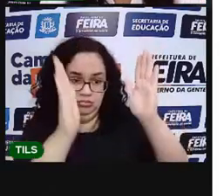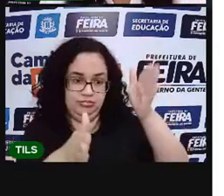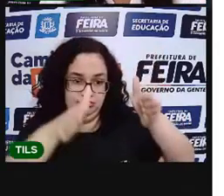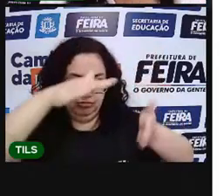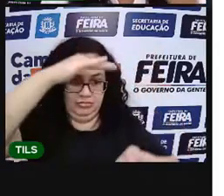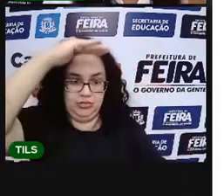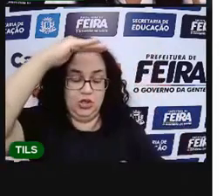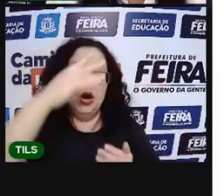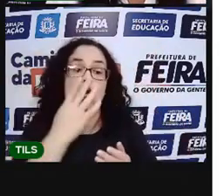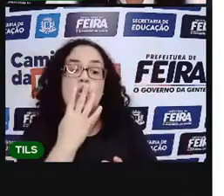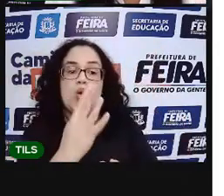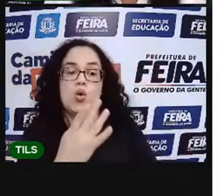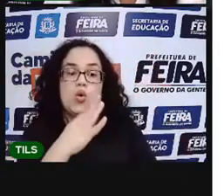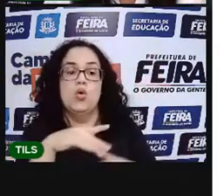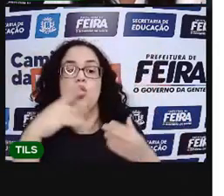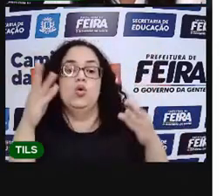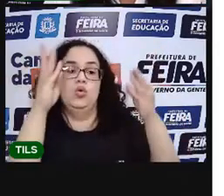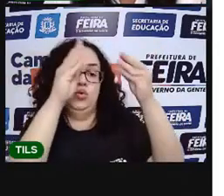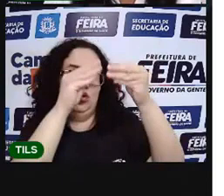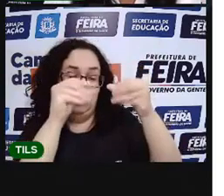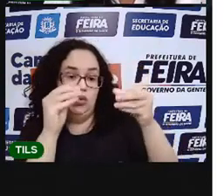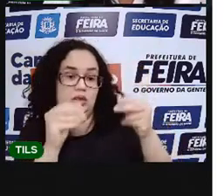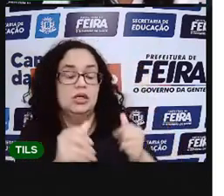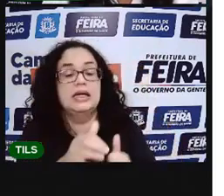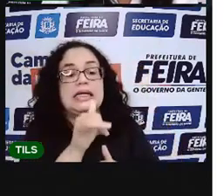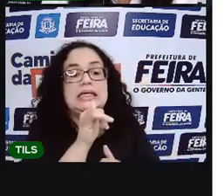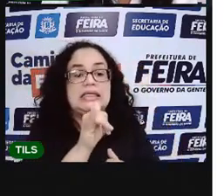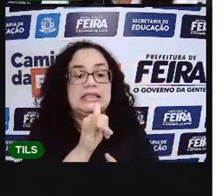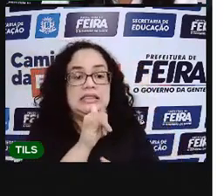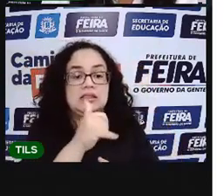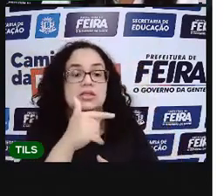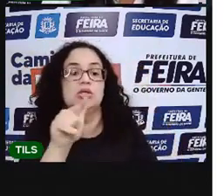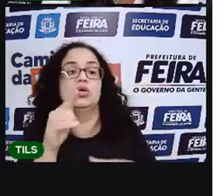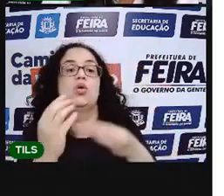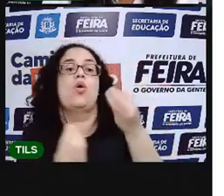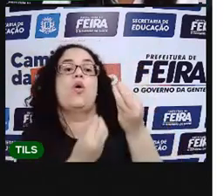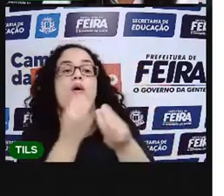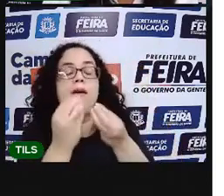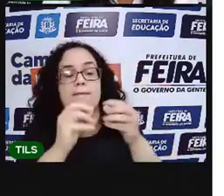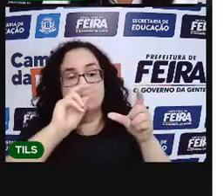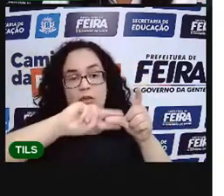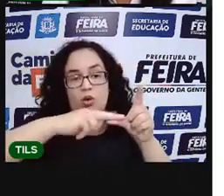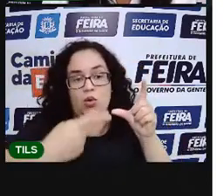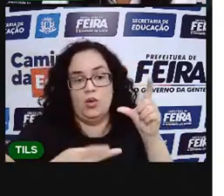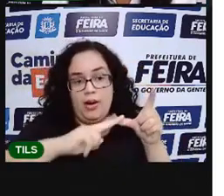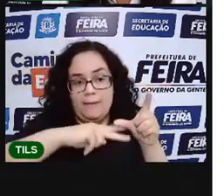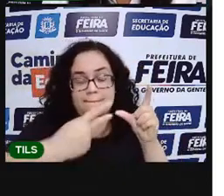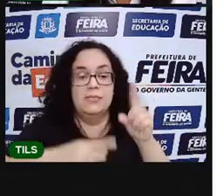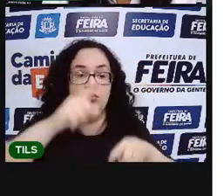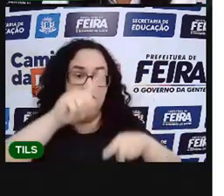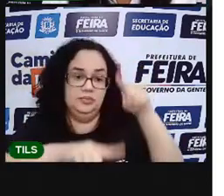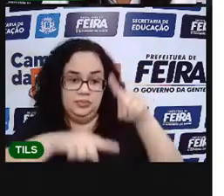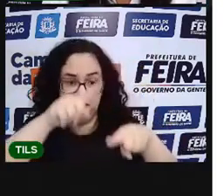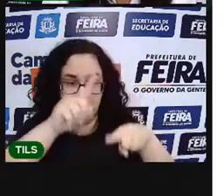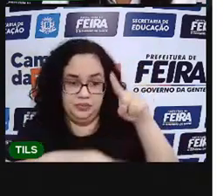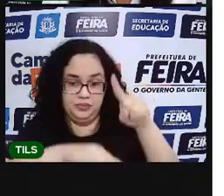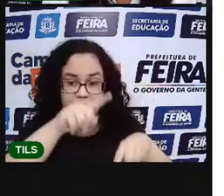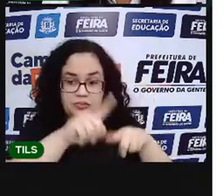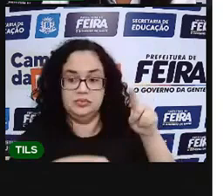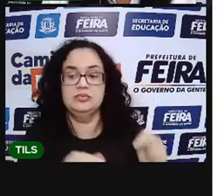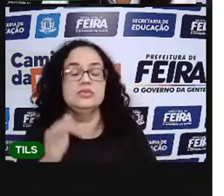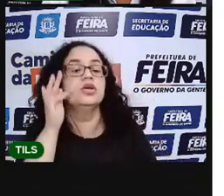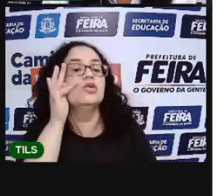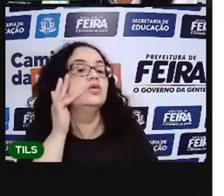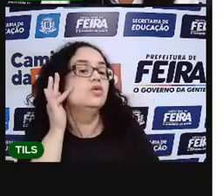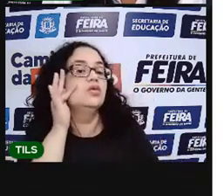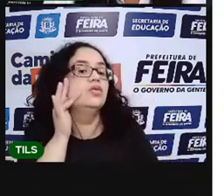cores ou textura, por exemplo. Vamos ver como a gente pode classificar esses objetos, essas frutas.